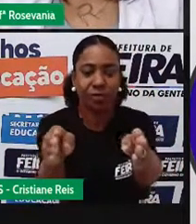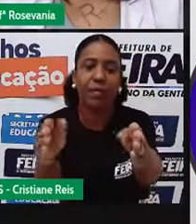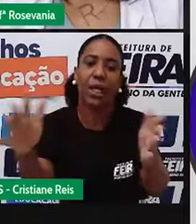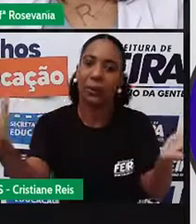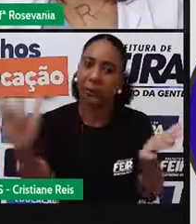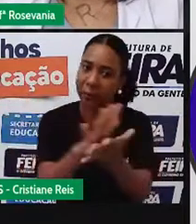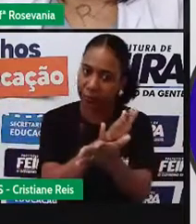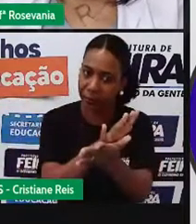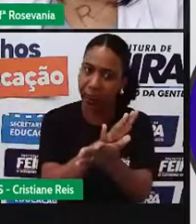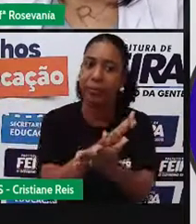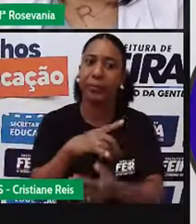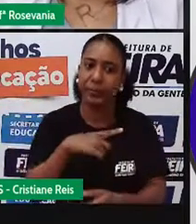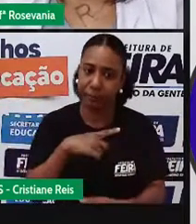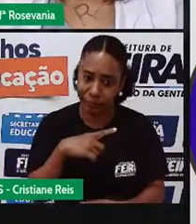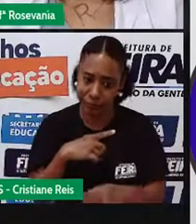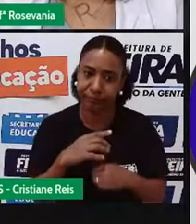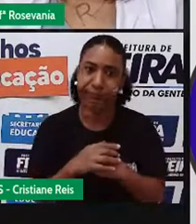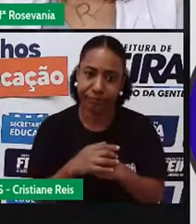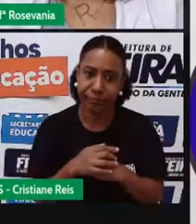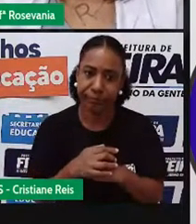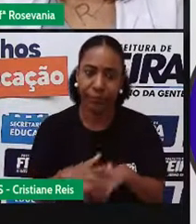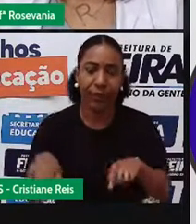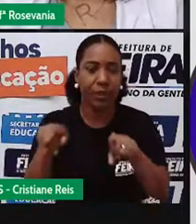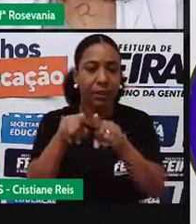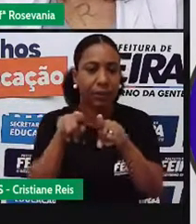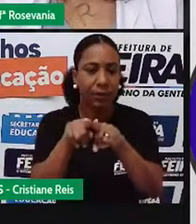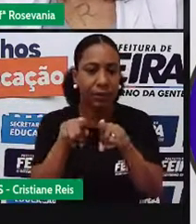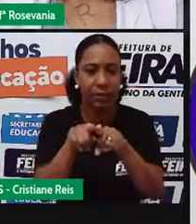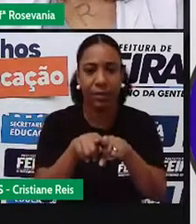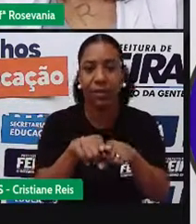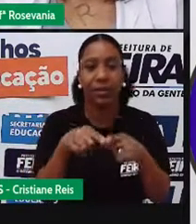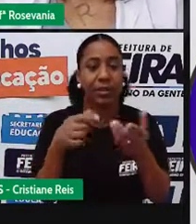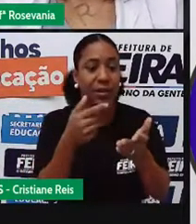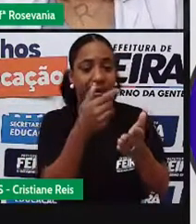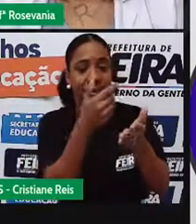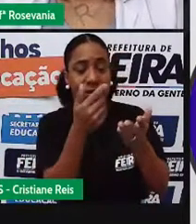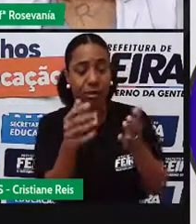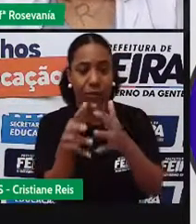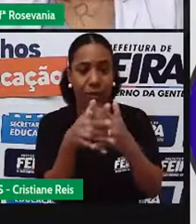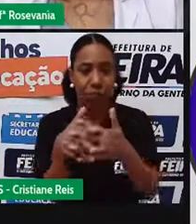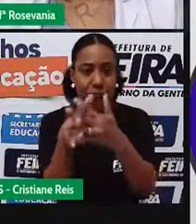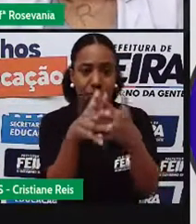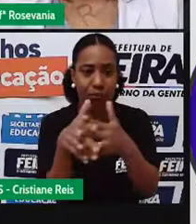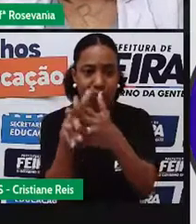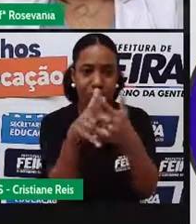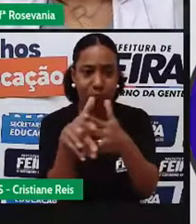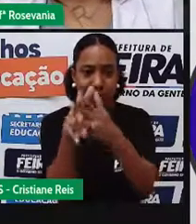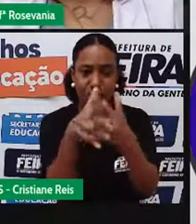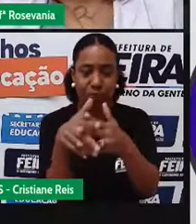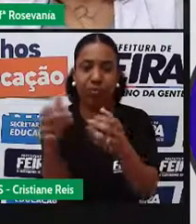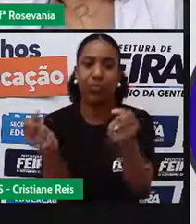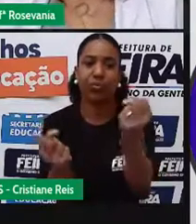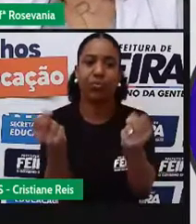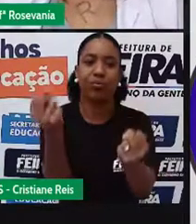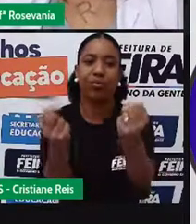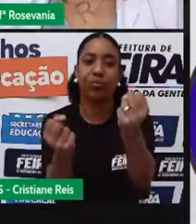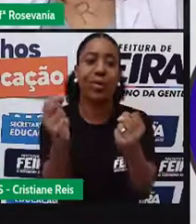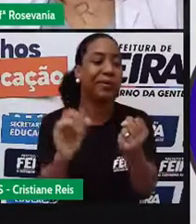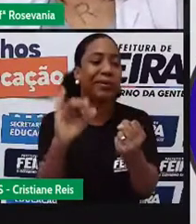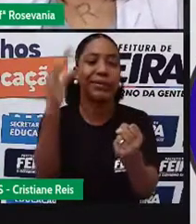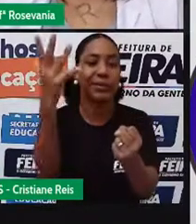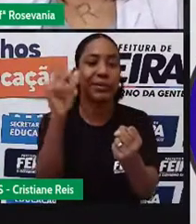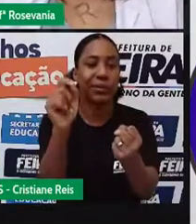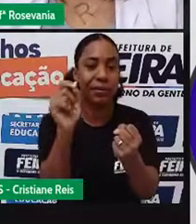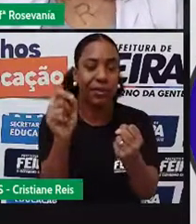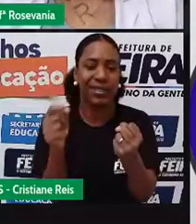da perda econômica também desses gramas, desses produtos aí, que alguns até perdem no meio da estrada. Então,